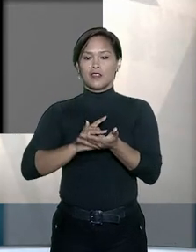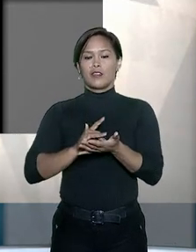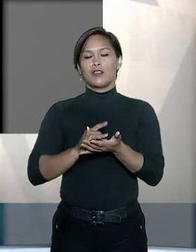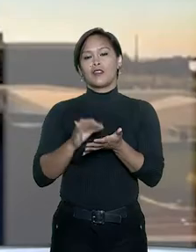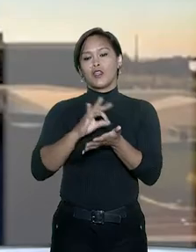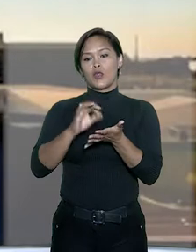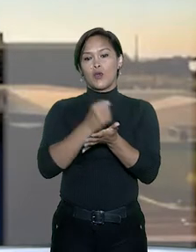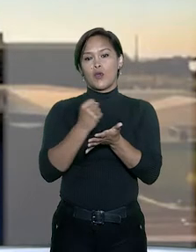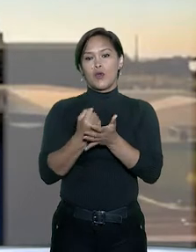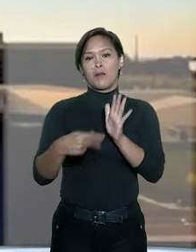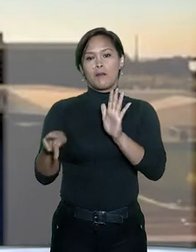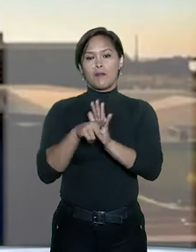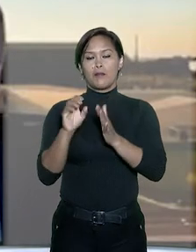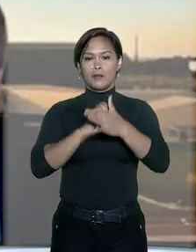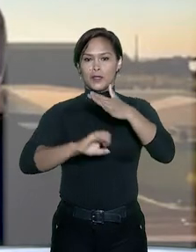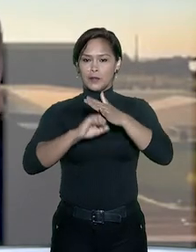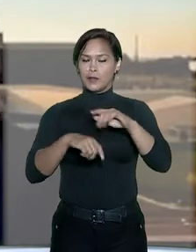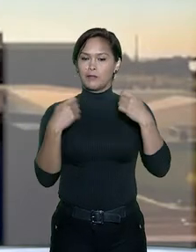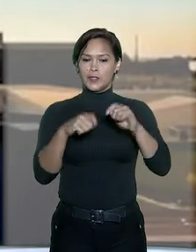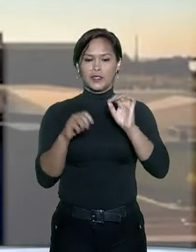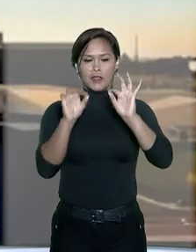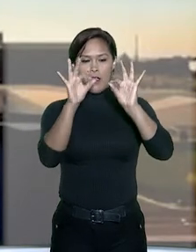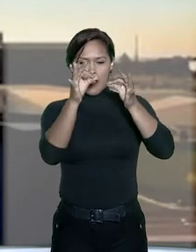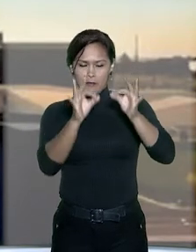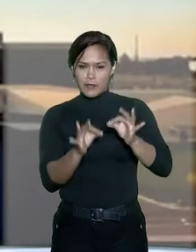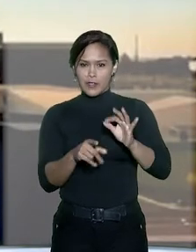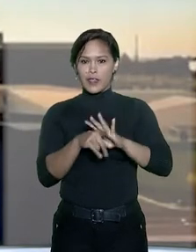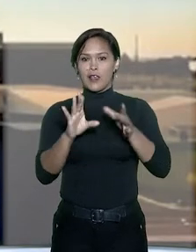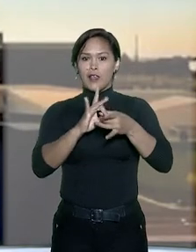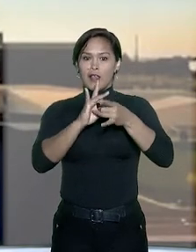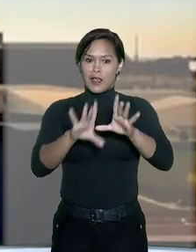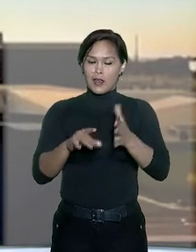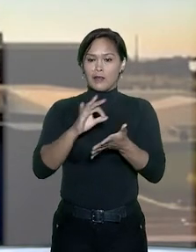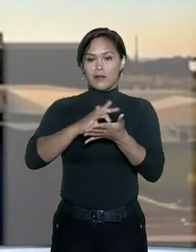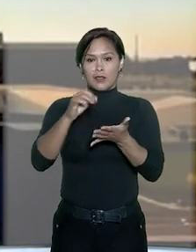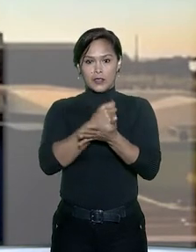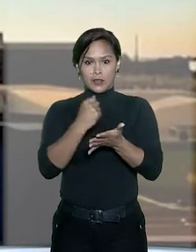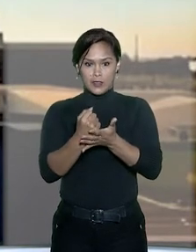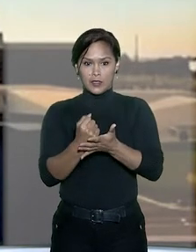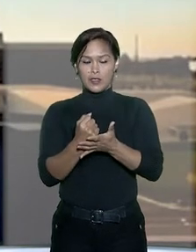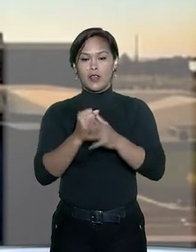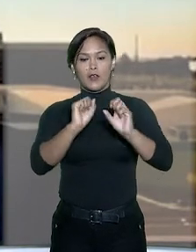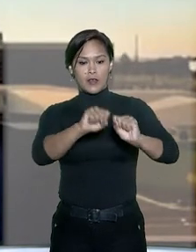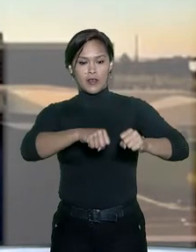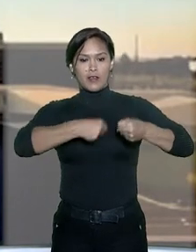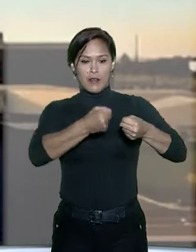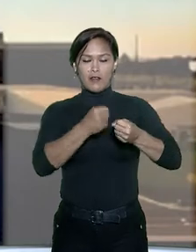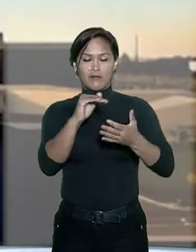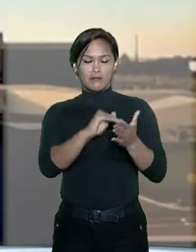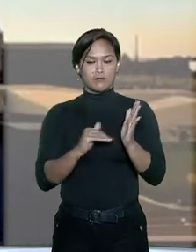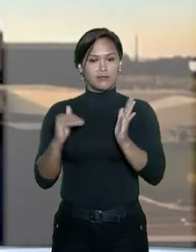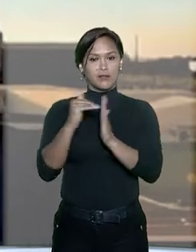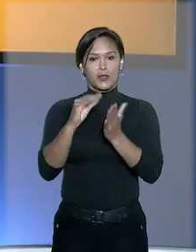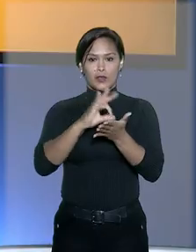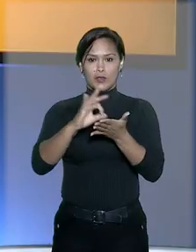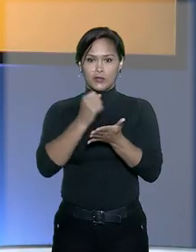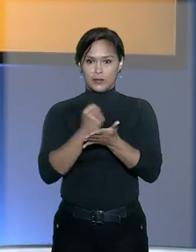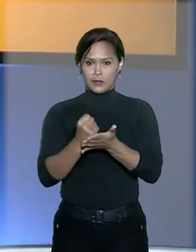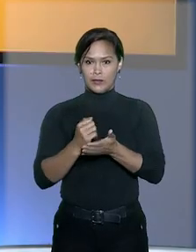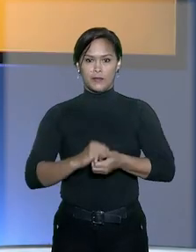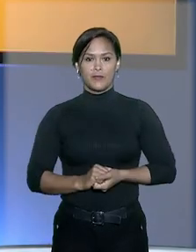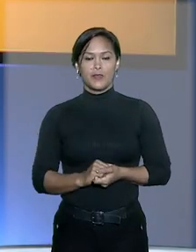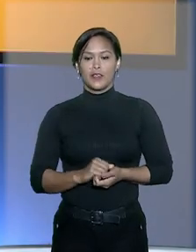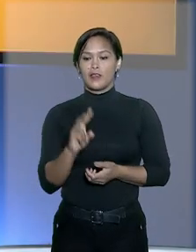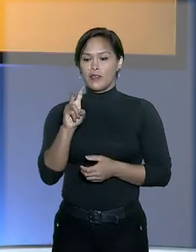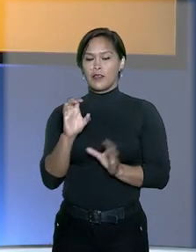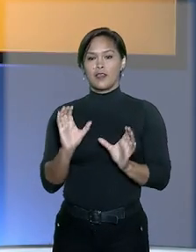empresarial, no qual devem ser prestigiadas a liberdade contratual e a força obrigatória dos contratos. E a